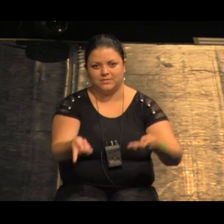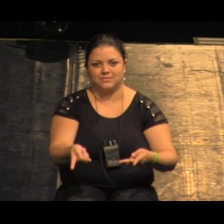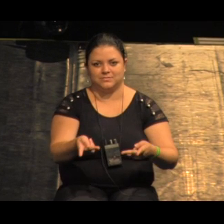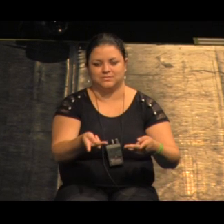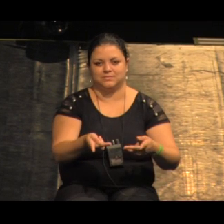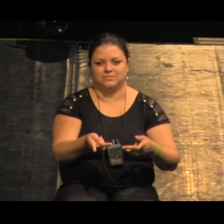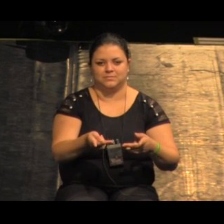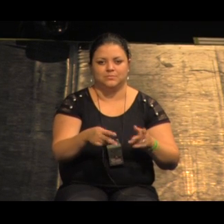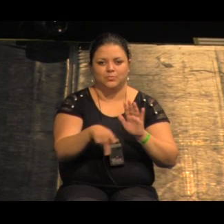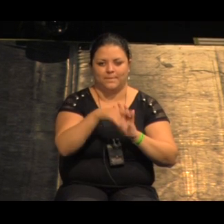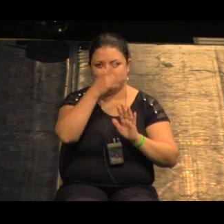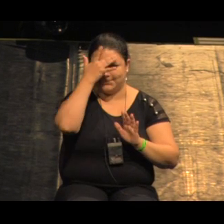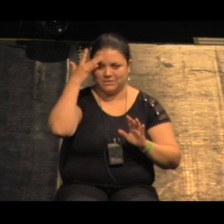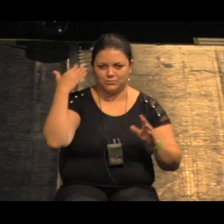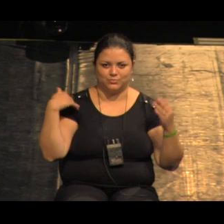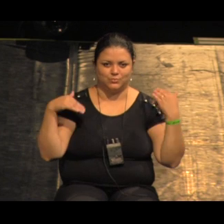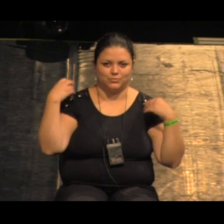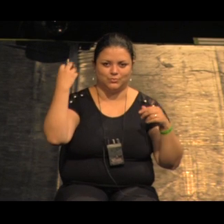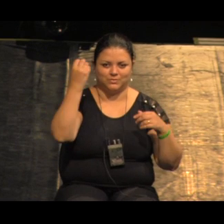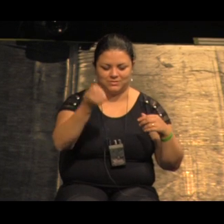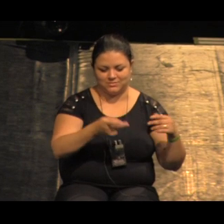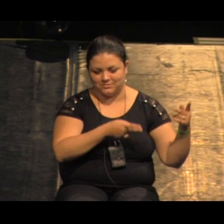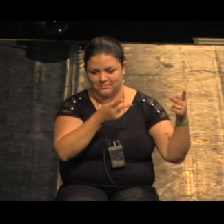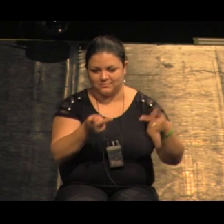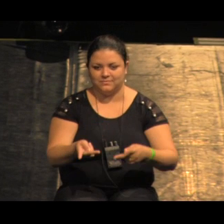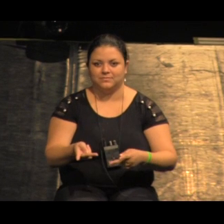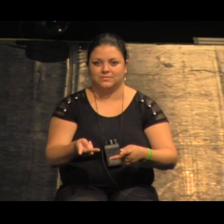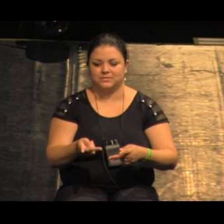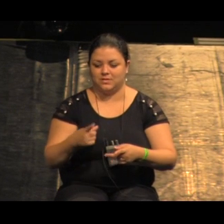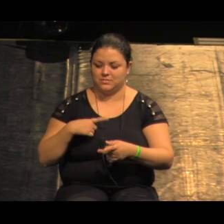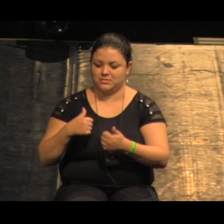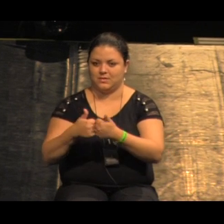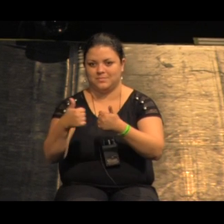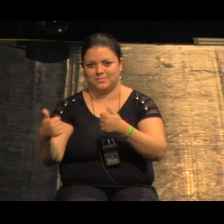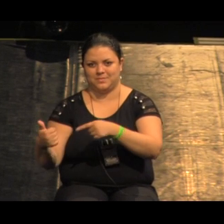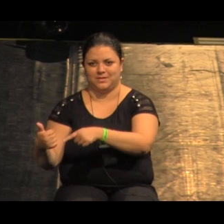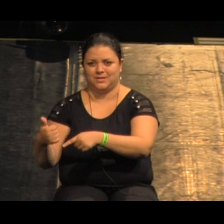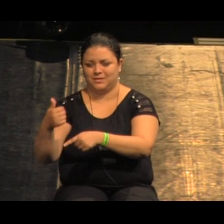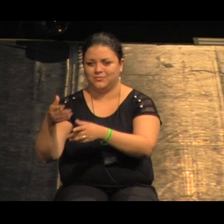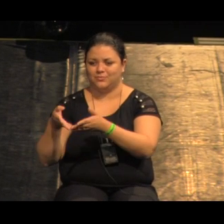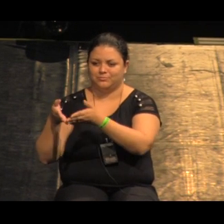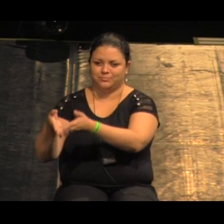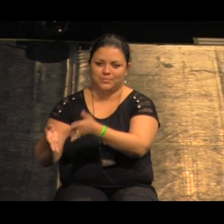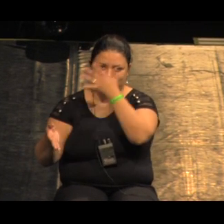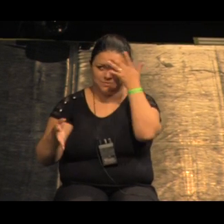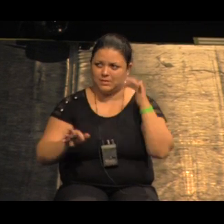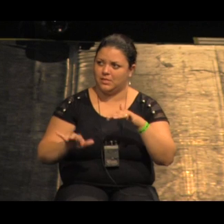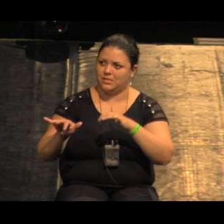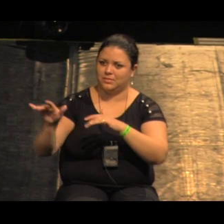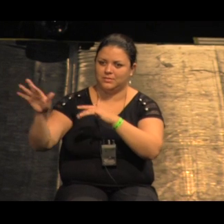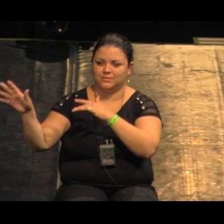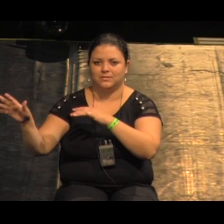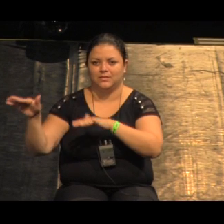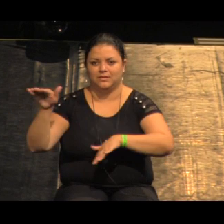cheio de turista que partem do porto saem do lado de cá quer dizer é irritante essa gaia o cara